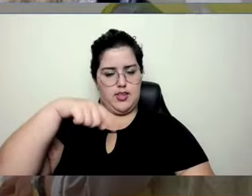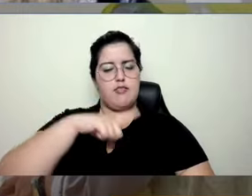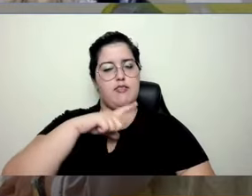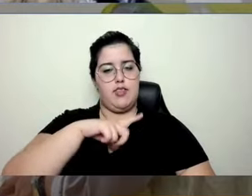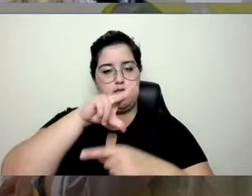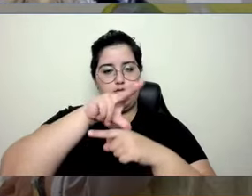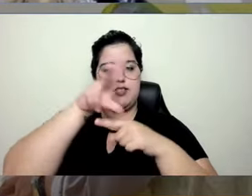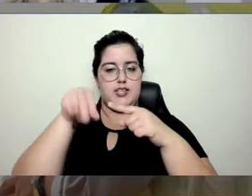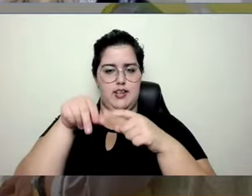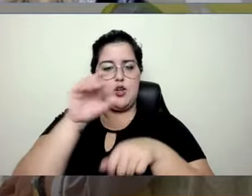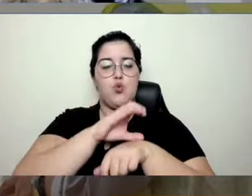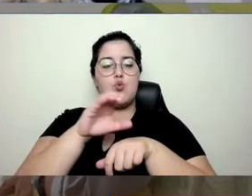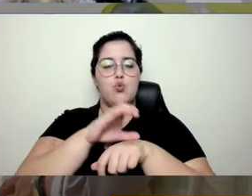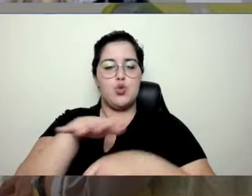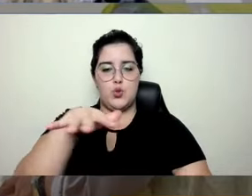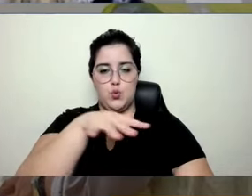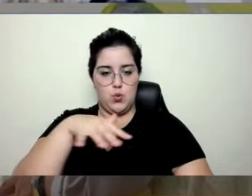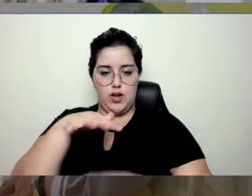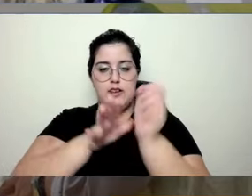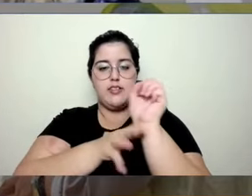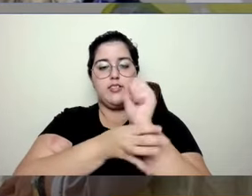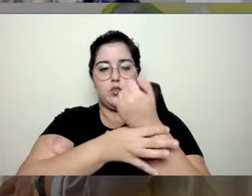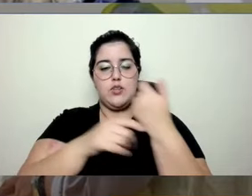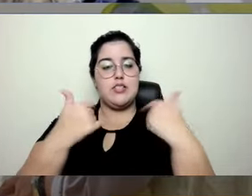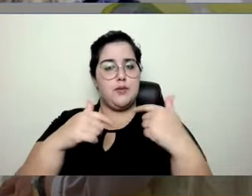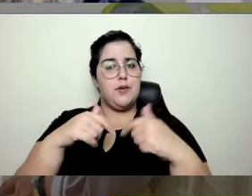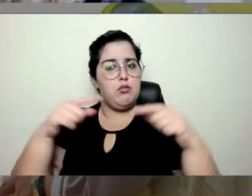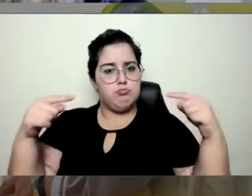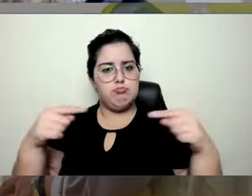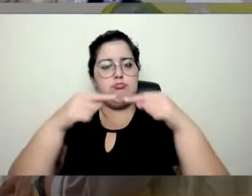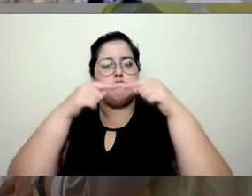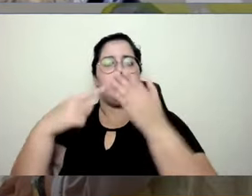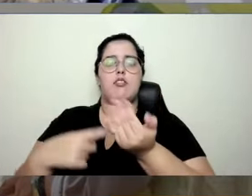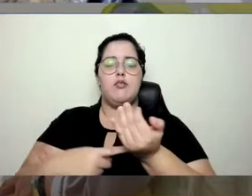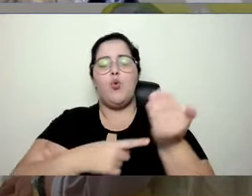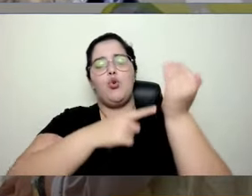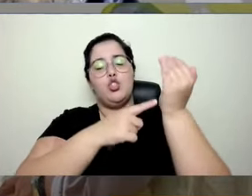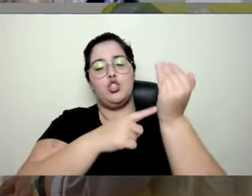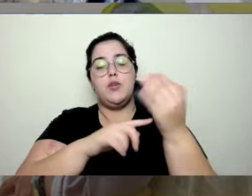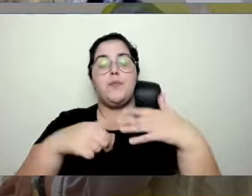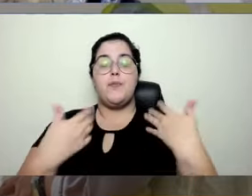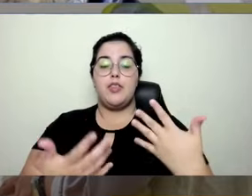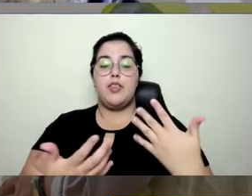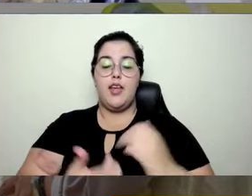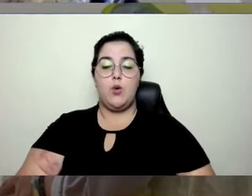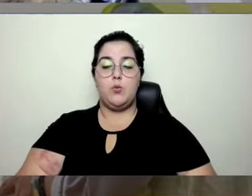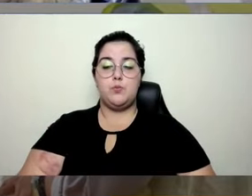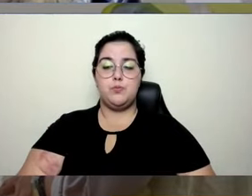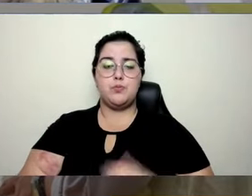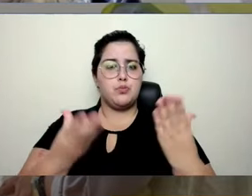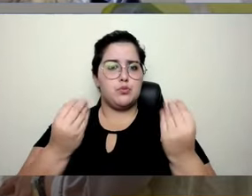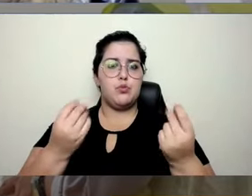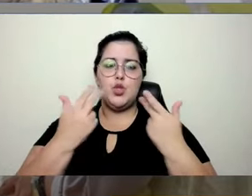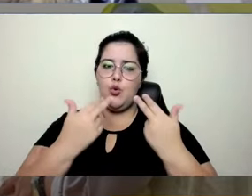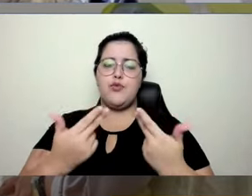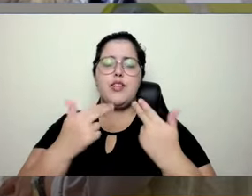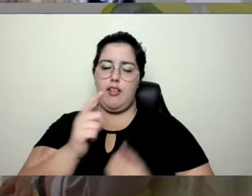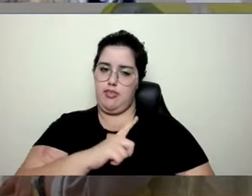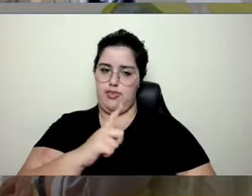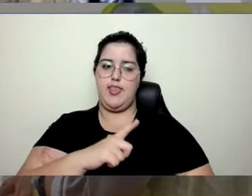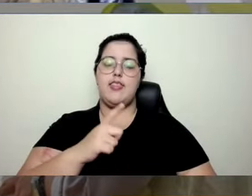né, os cursos da área de segurança e trabalho estão ficando cada vez mais tecnológicos, pessoal. Então, assim, muita novidade está por vir,